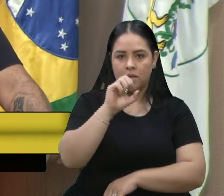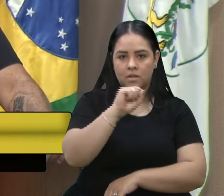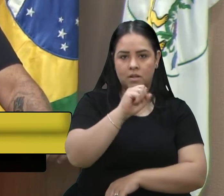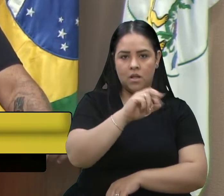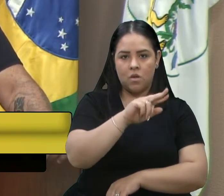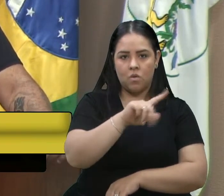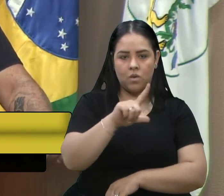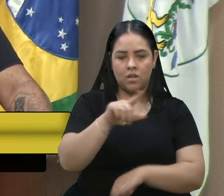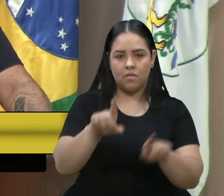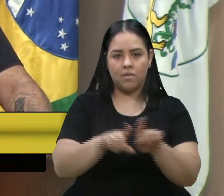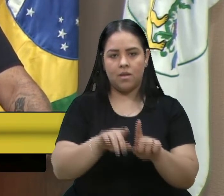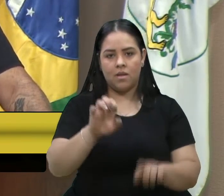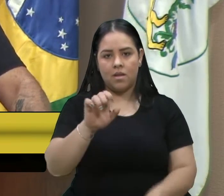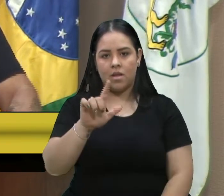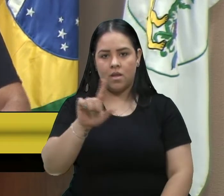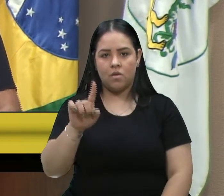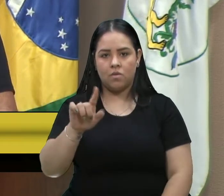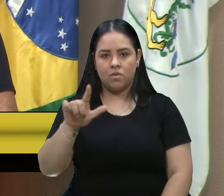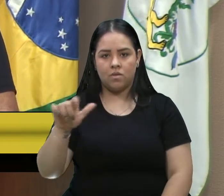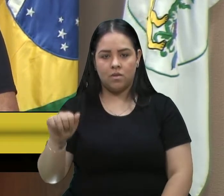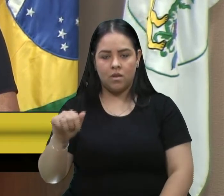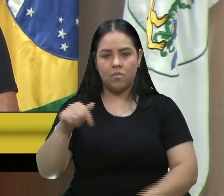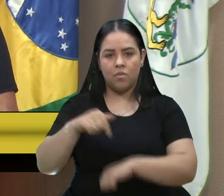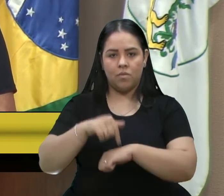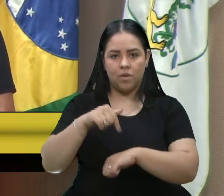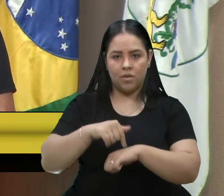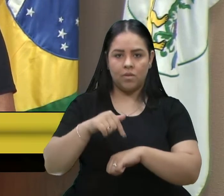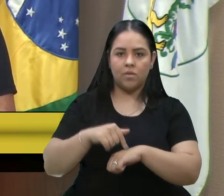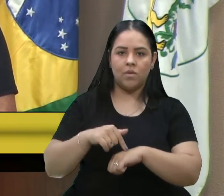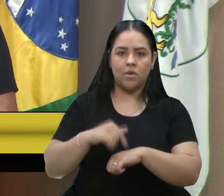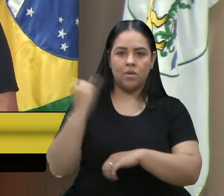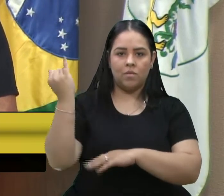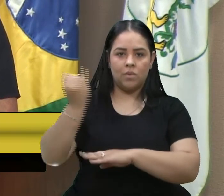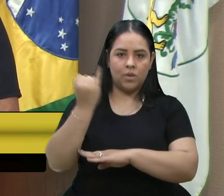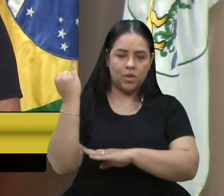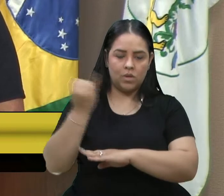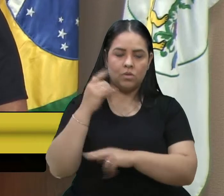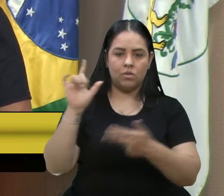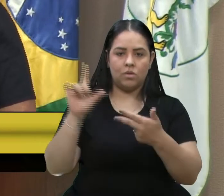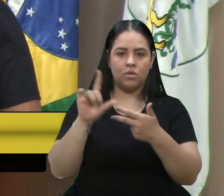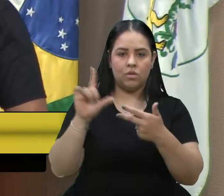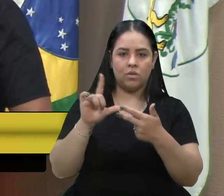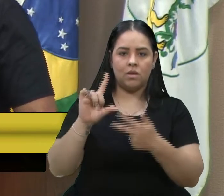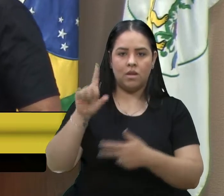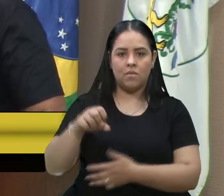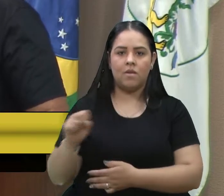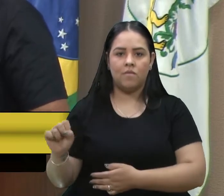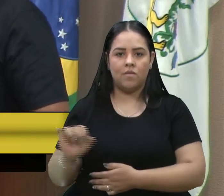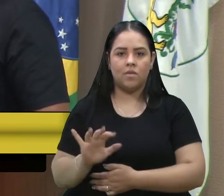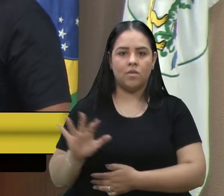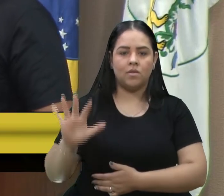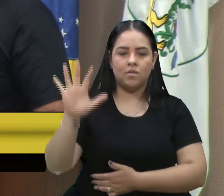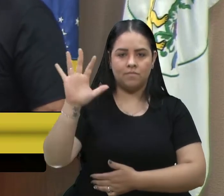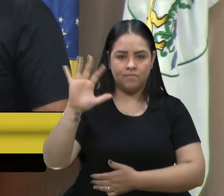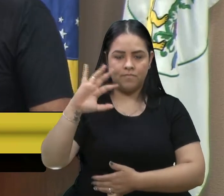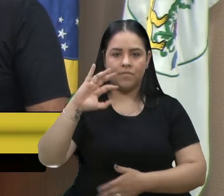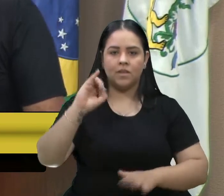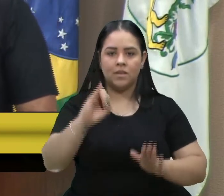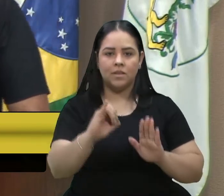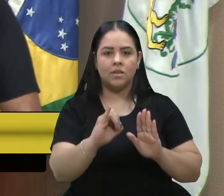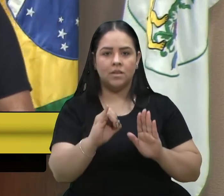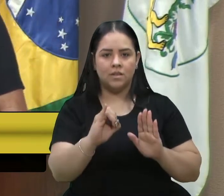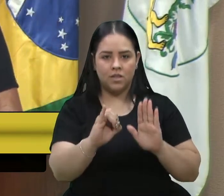um momento importante do nosso Legislativo, no sentido de valorizar a identidade, a